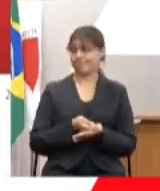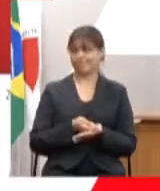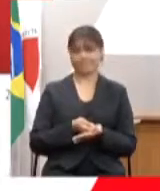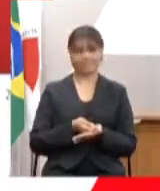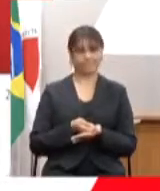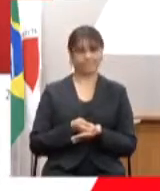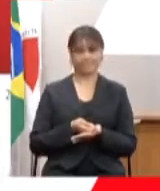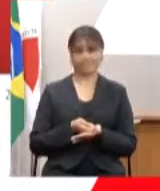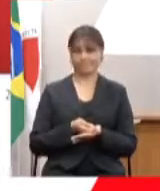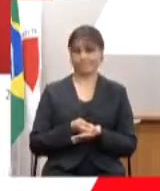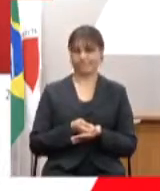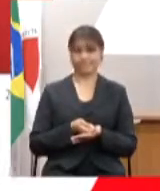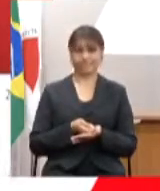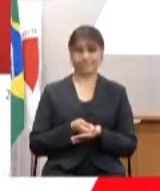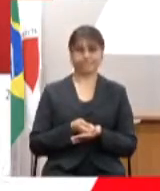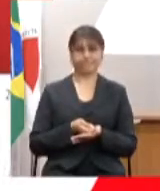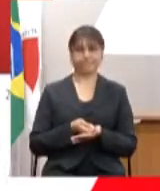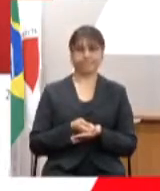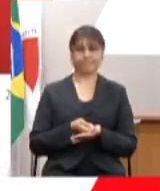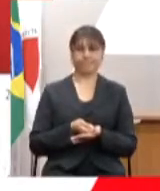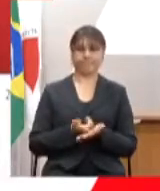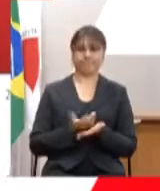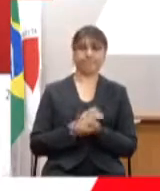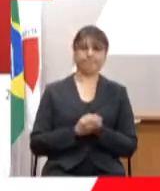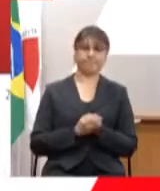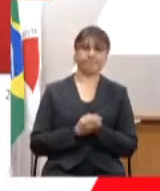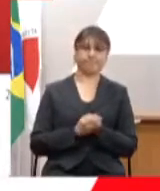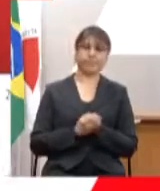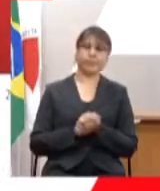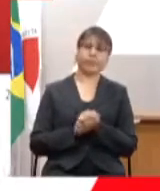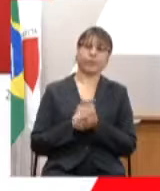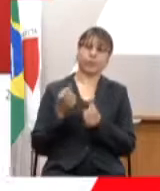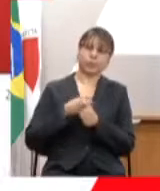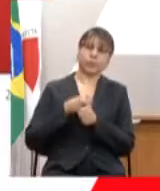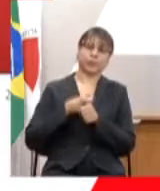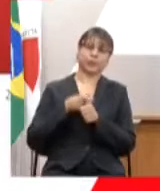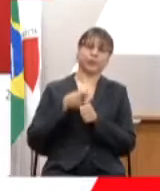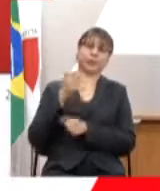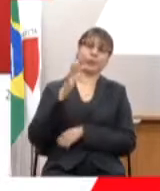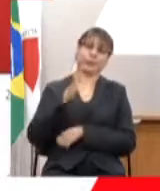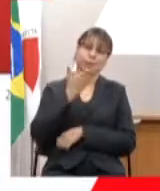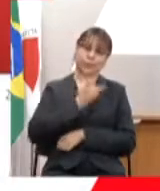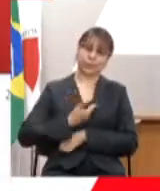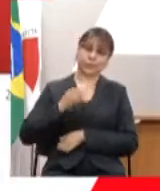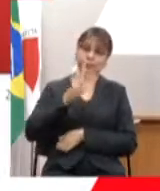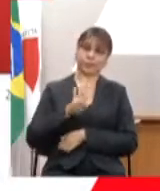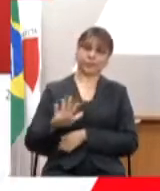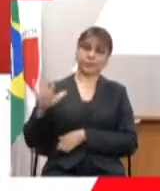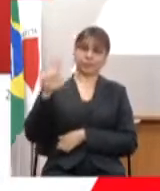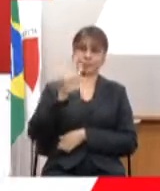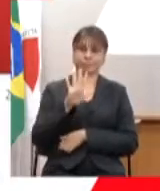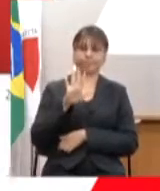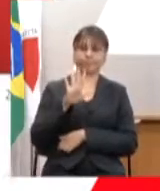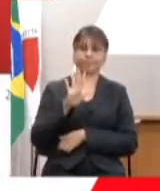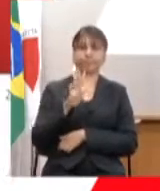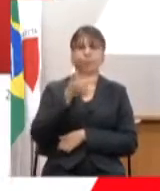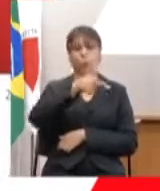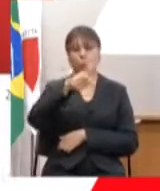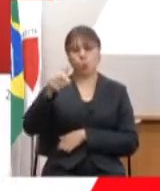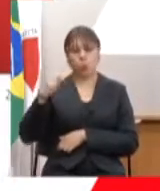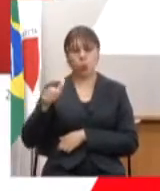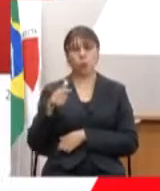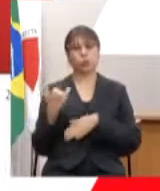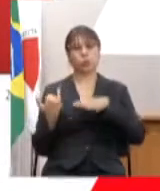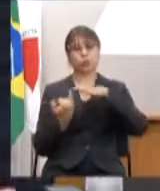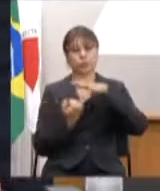junto ao governo federal e a outras instituições financeiras graças a uma série de